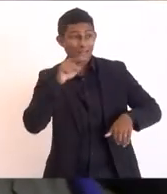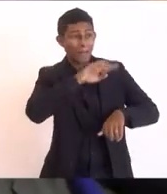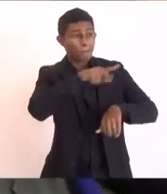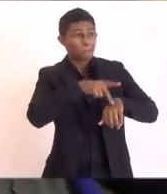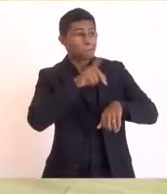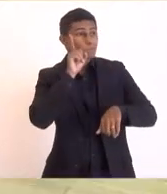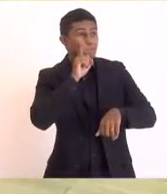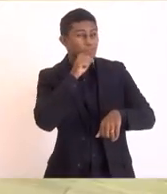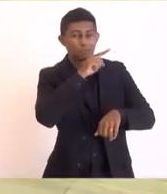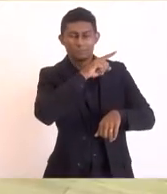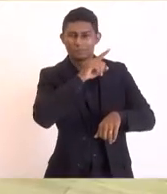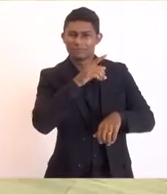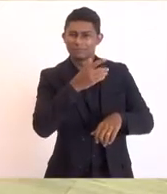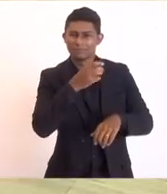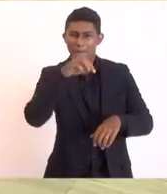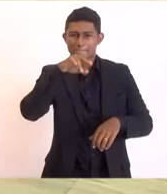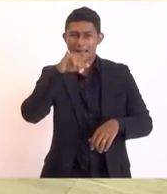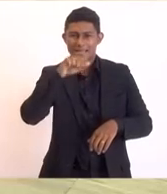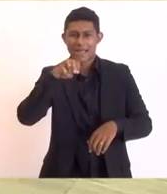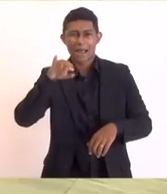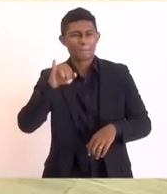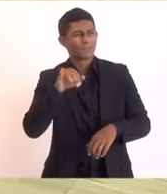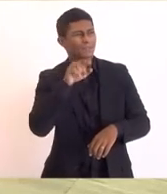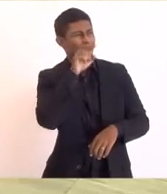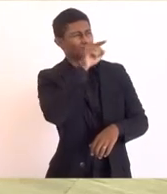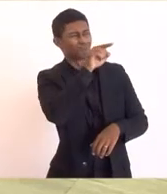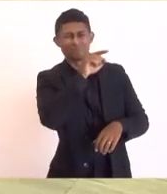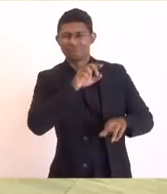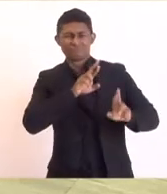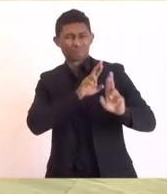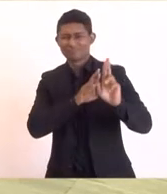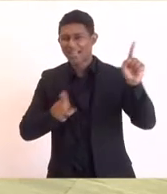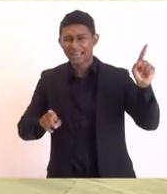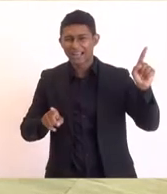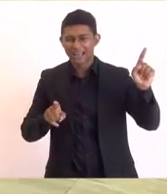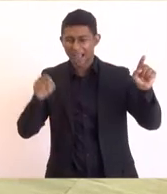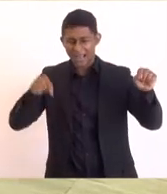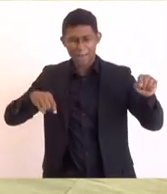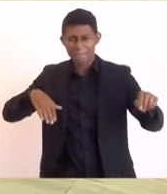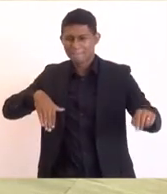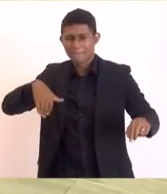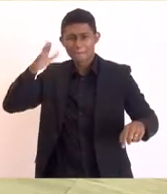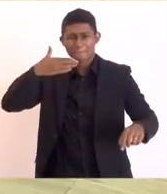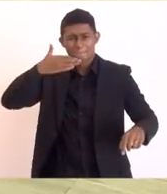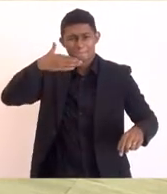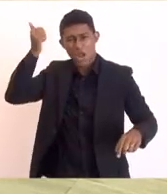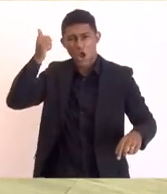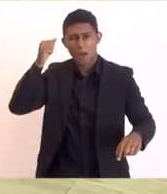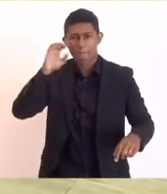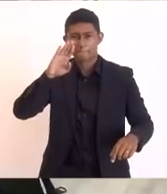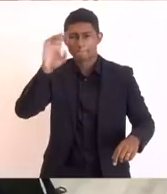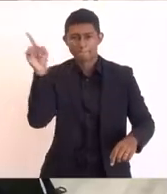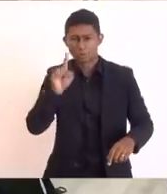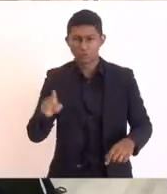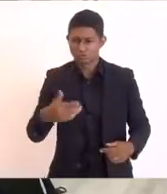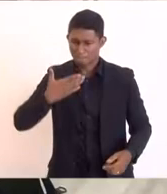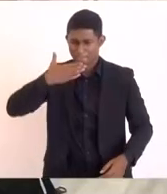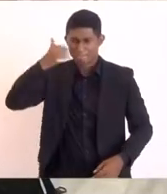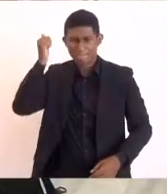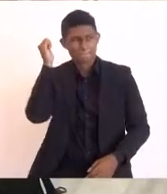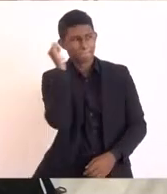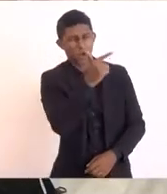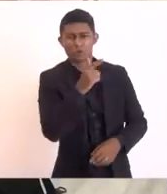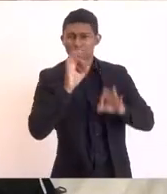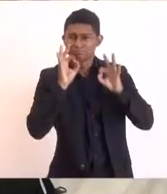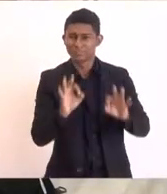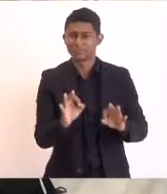ridículo gente vai comparar Miami com a marca Rio Fabiano não tem como com blusos não tem como então a gente aqui a